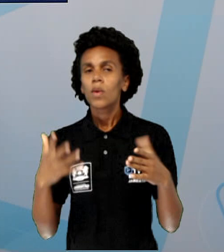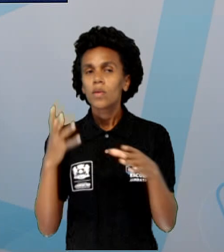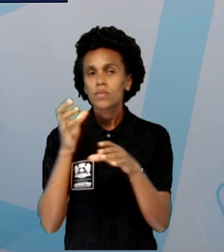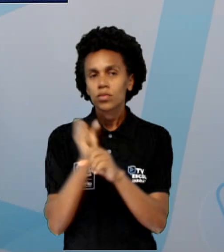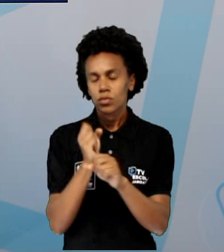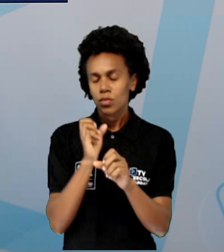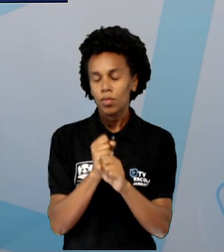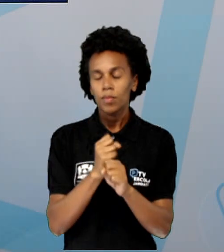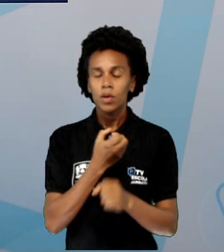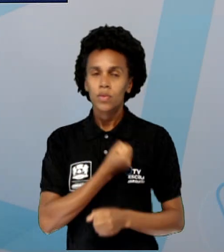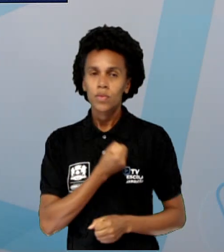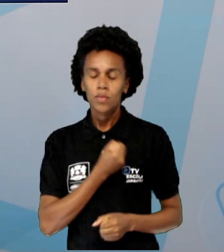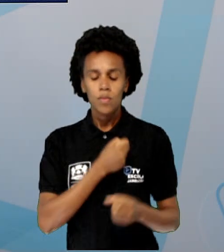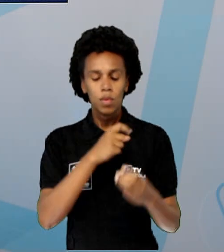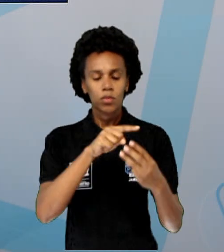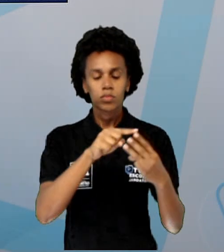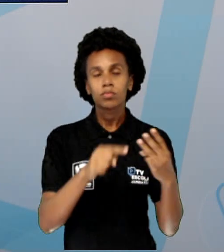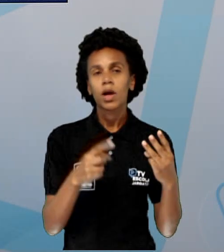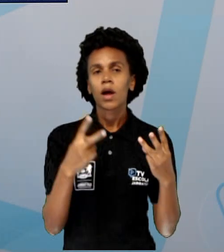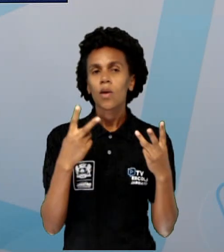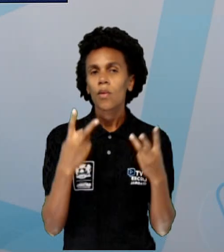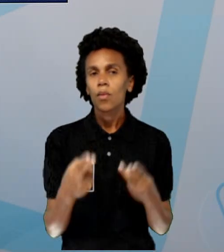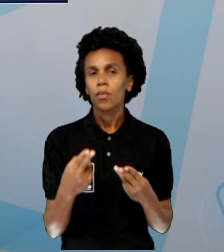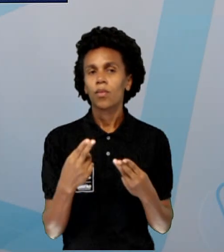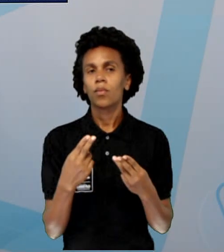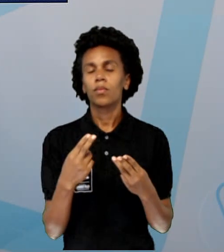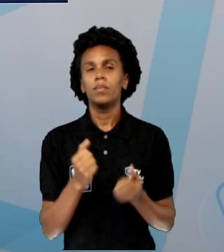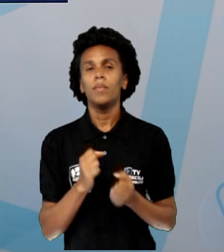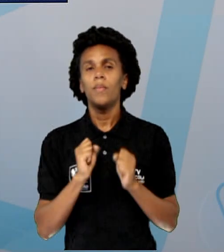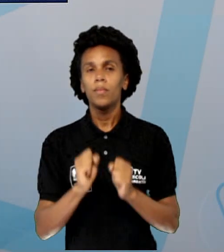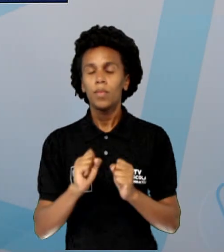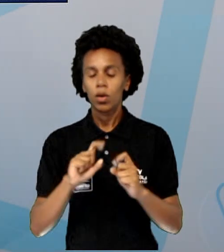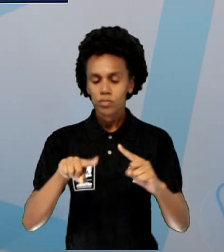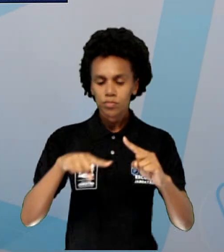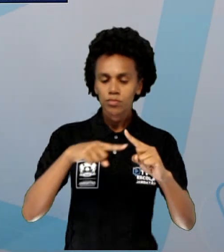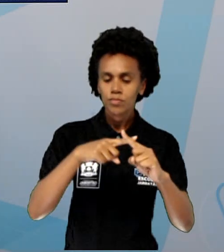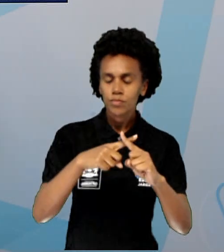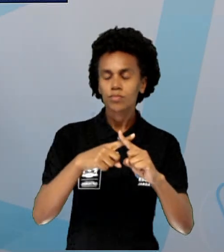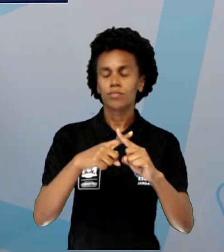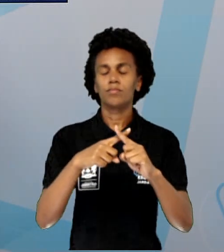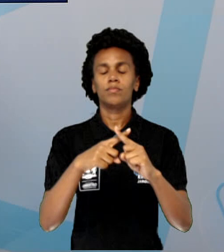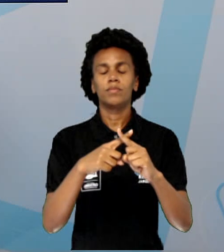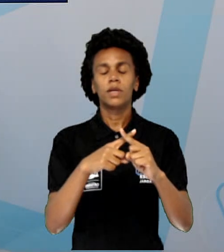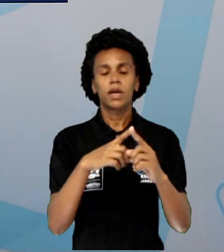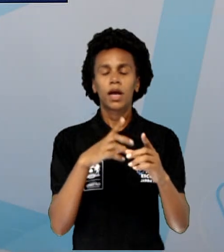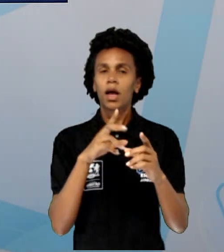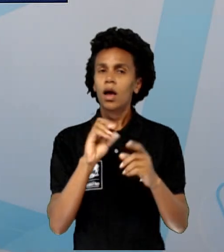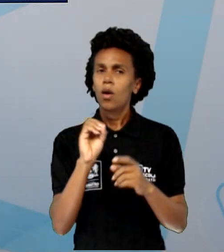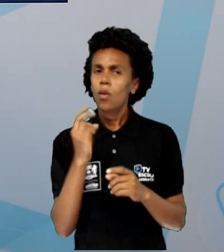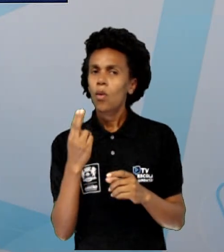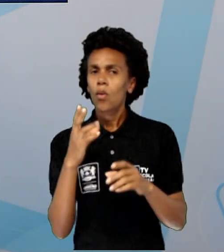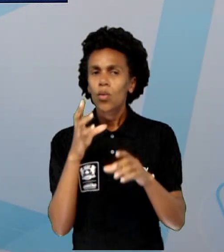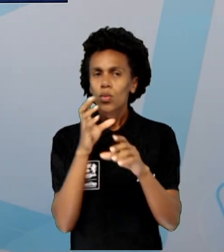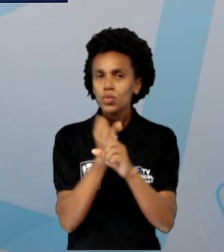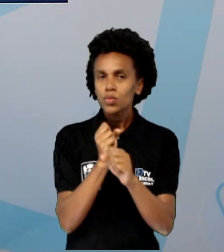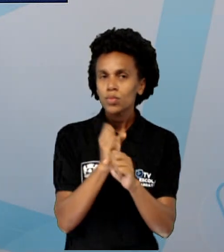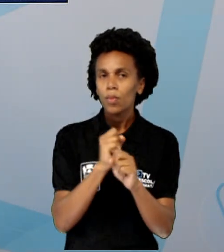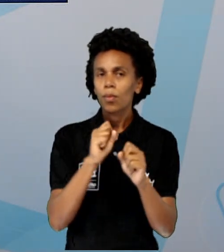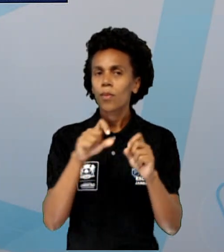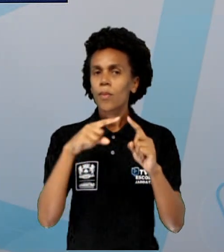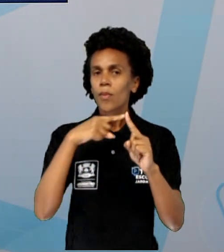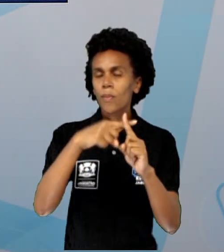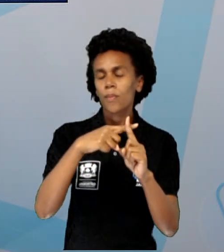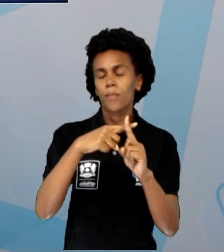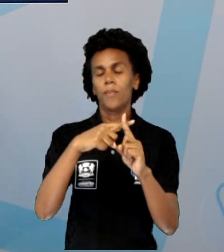posso fazer a multiplicação. A multiplicação é a soma das mesmas parcelas. Se eu estou somando 3 vezes o número